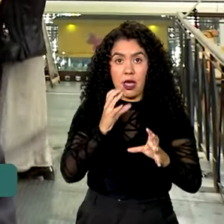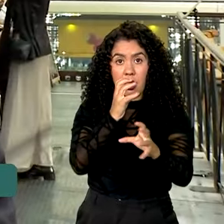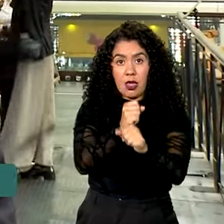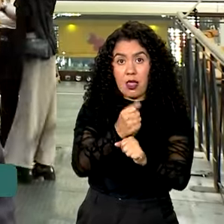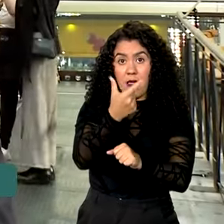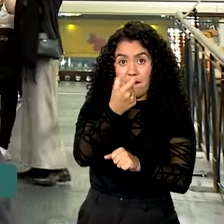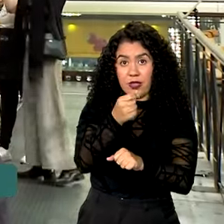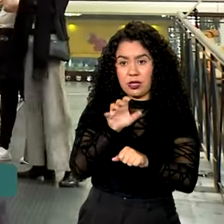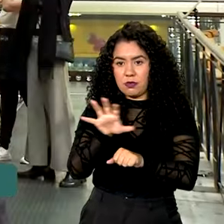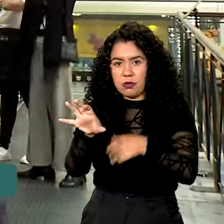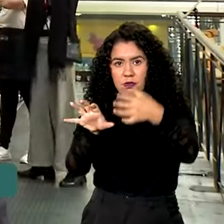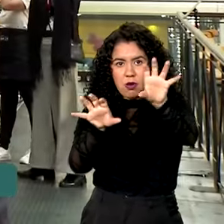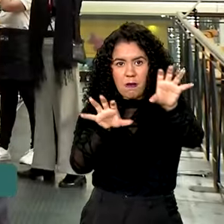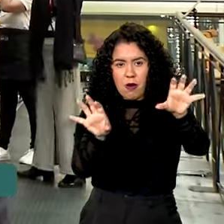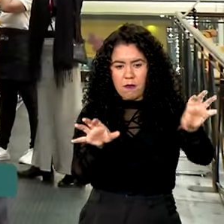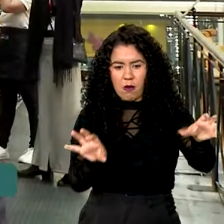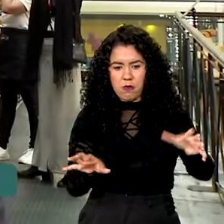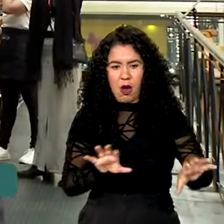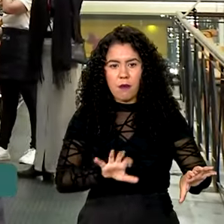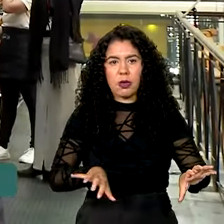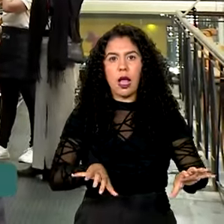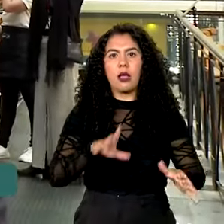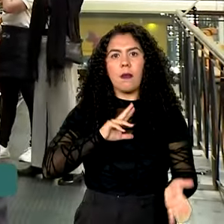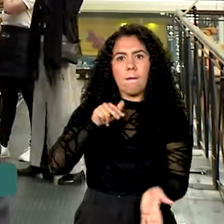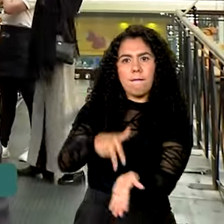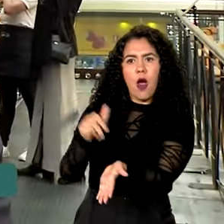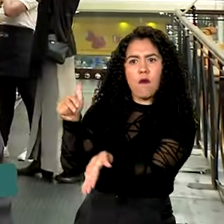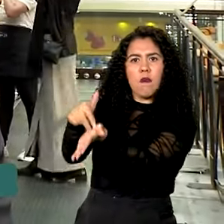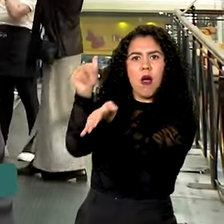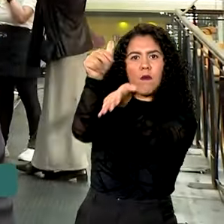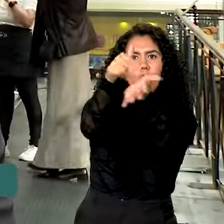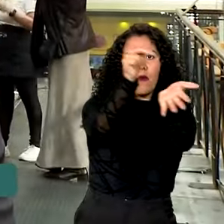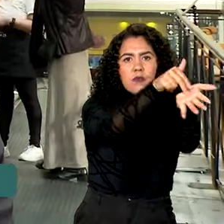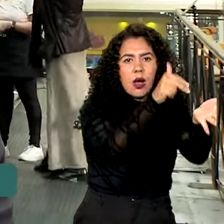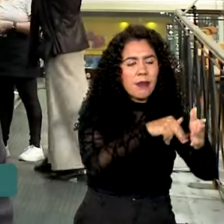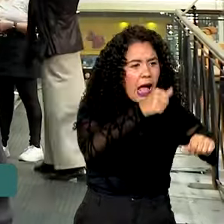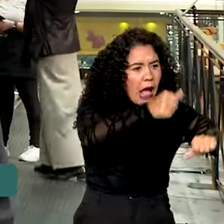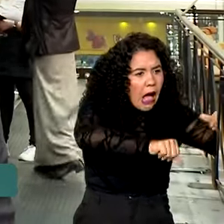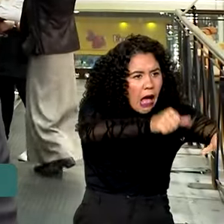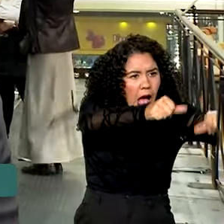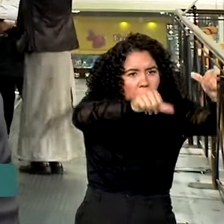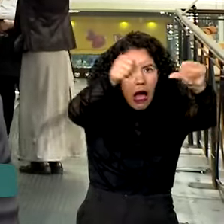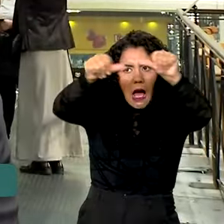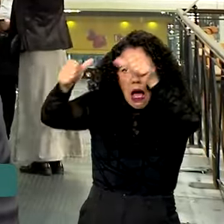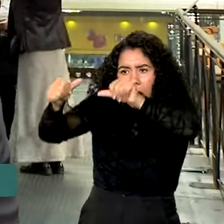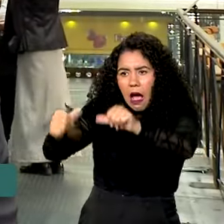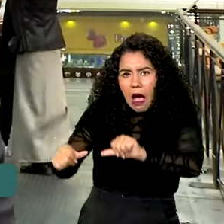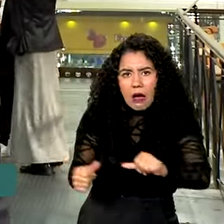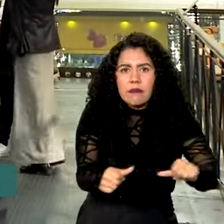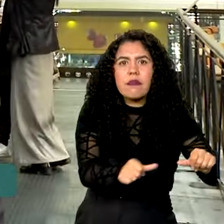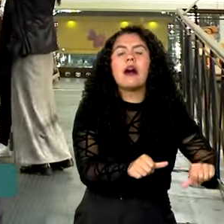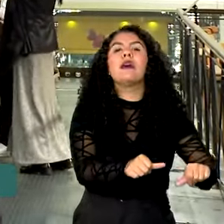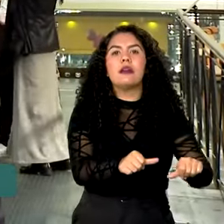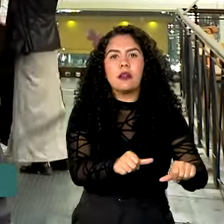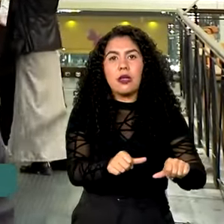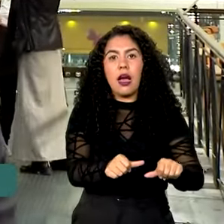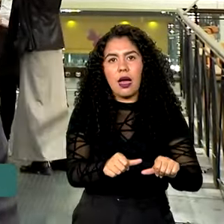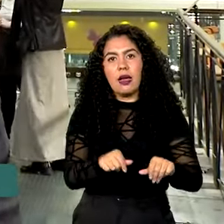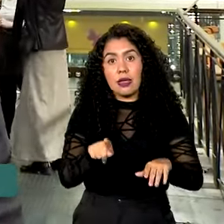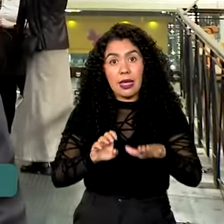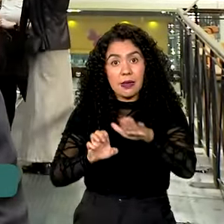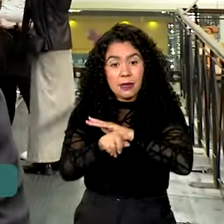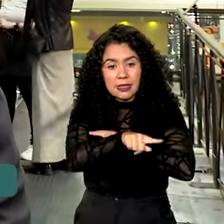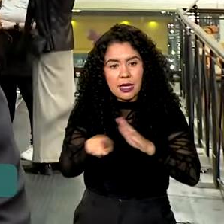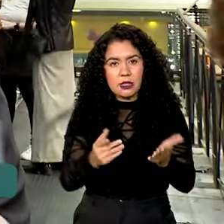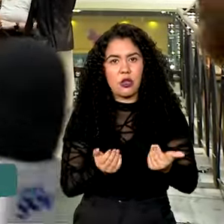diferentes regiões e poder ter uma avaliação individualizada de cada uma dessas regiões para cada uma dessas três prestadoras na rede 4G